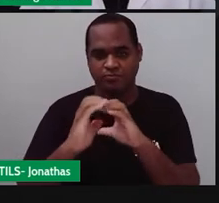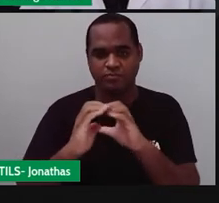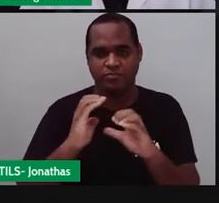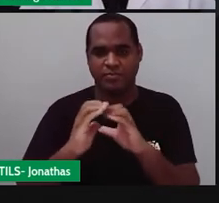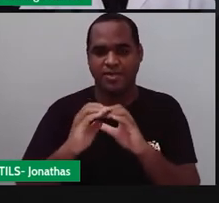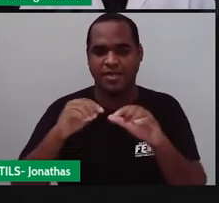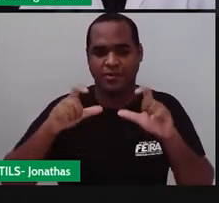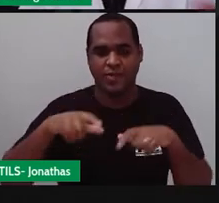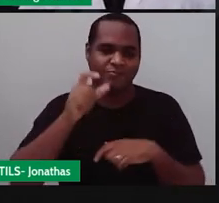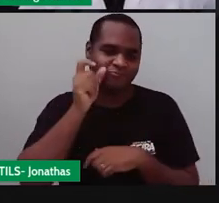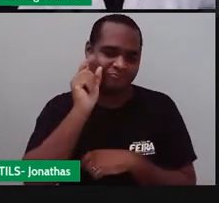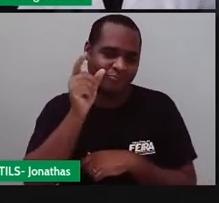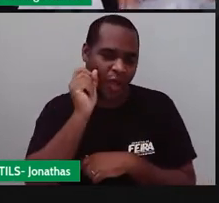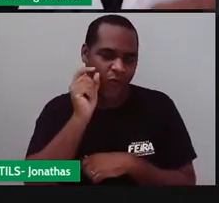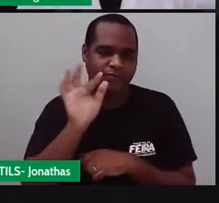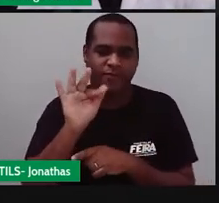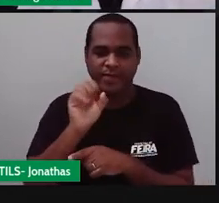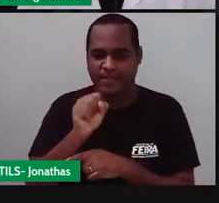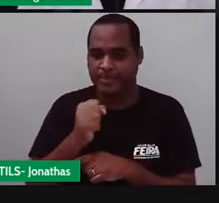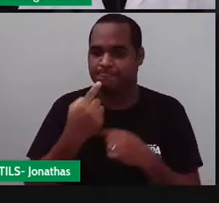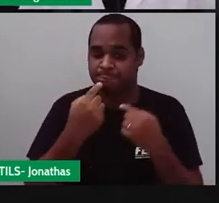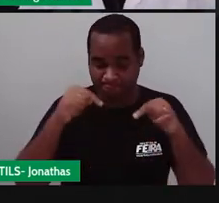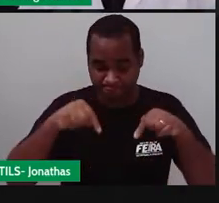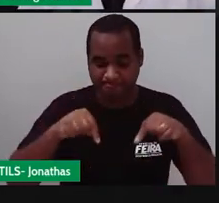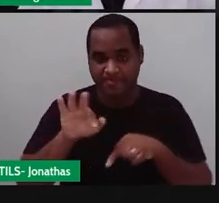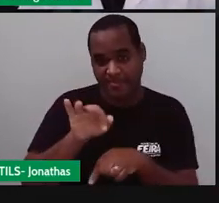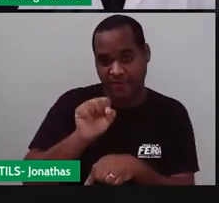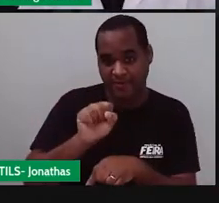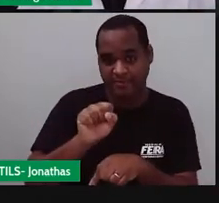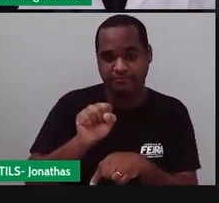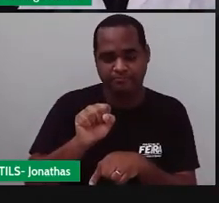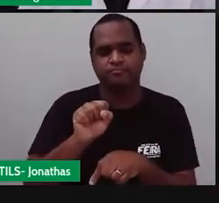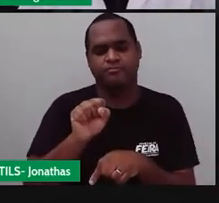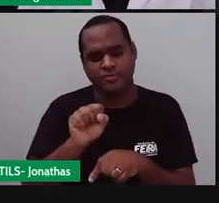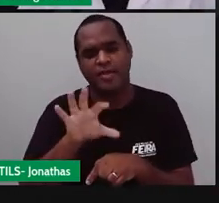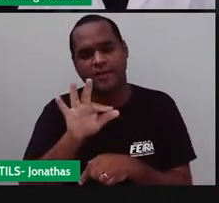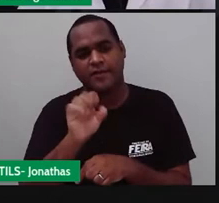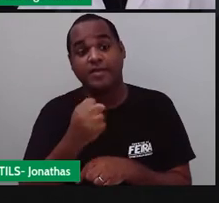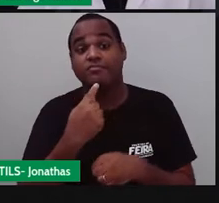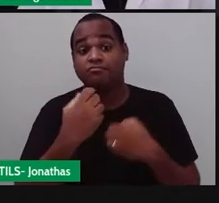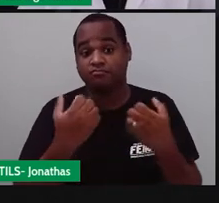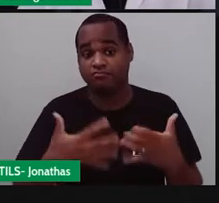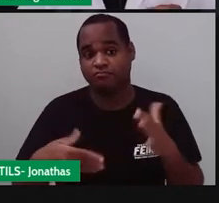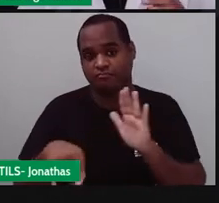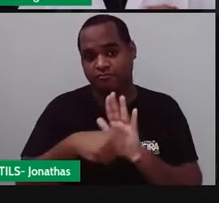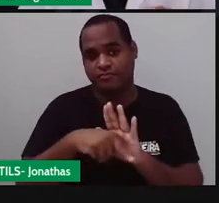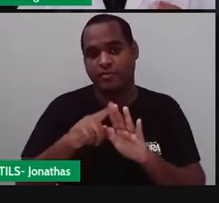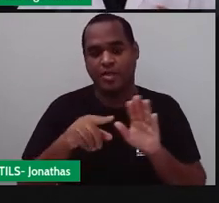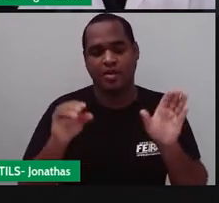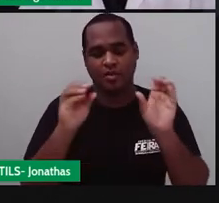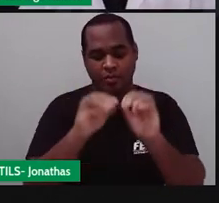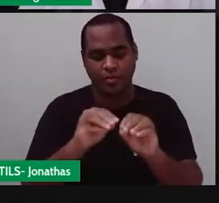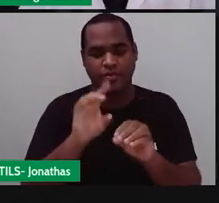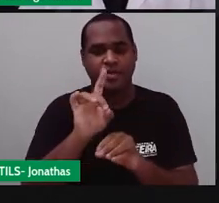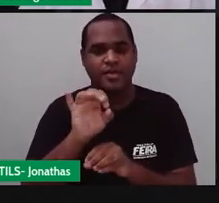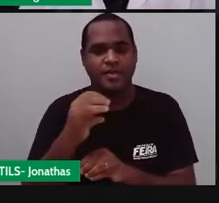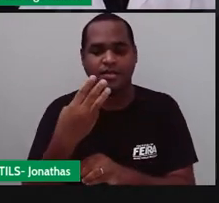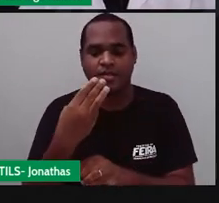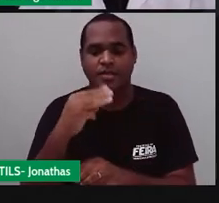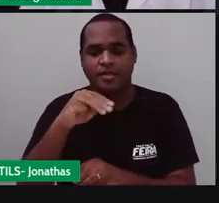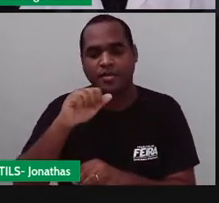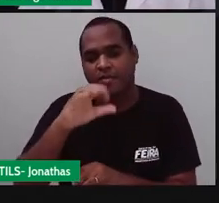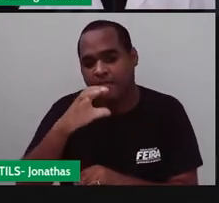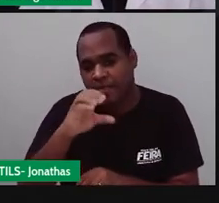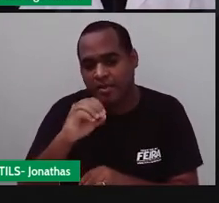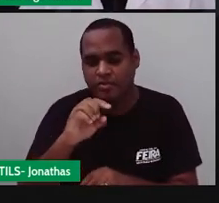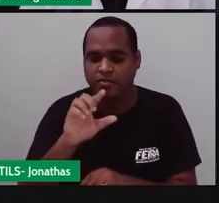Acorda Cidade, no nosso município, Feira de Santana, tá? Foi publicado no dia 3 de março de